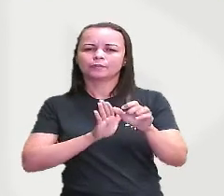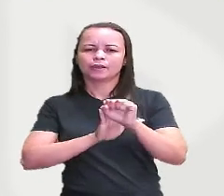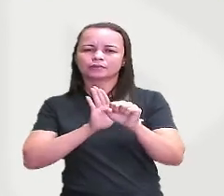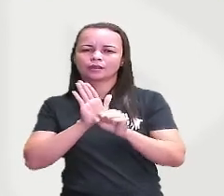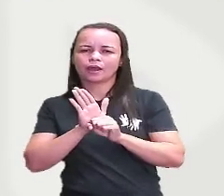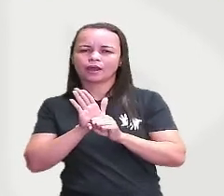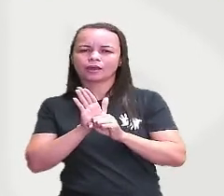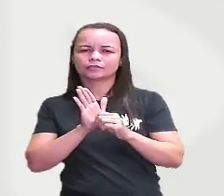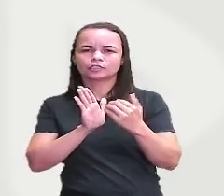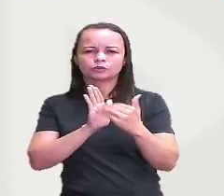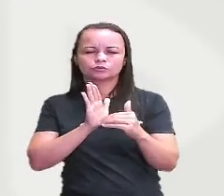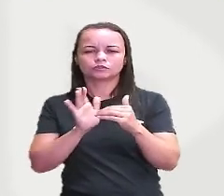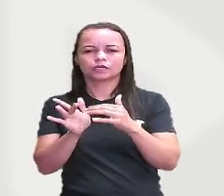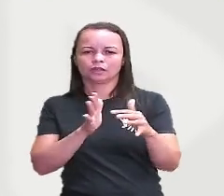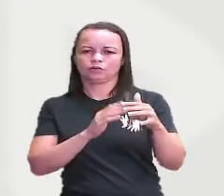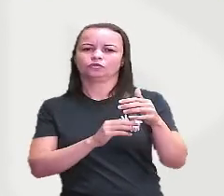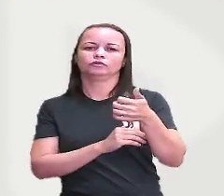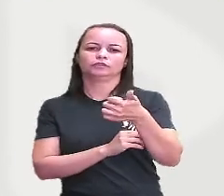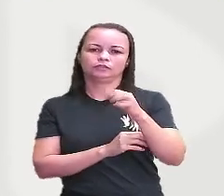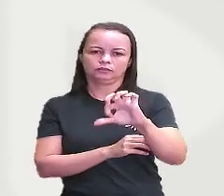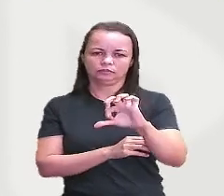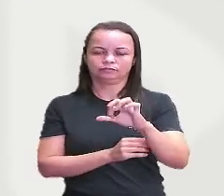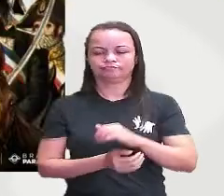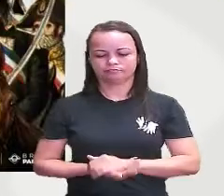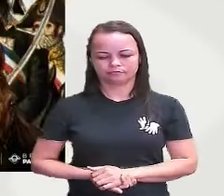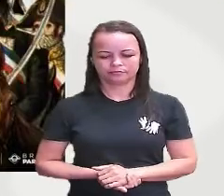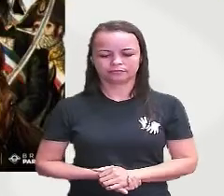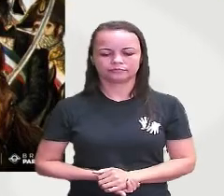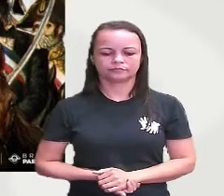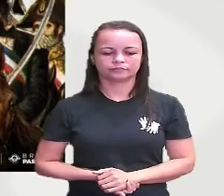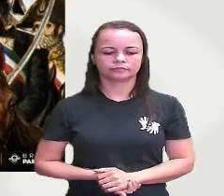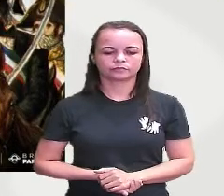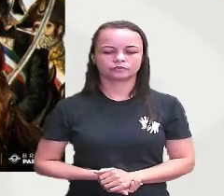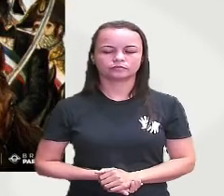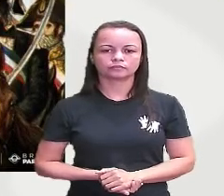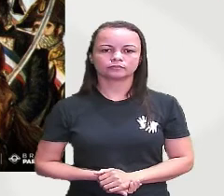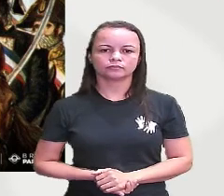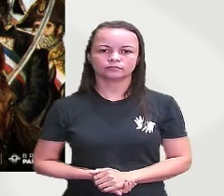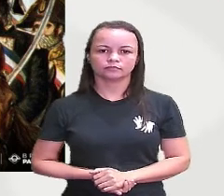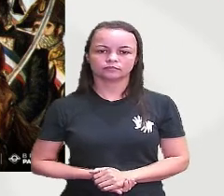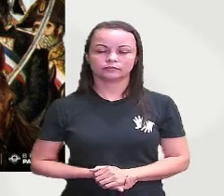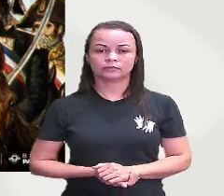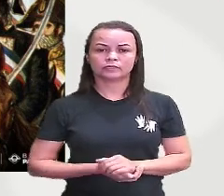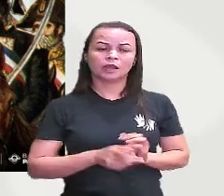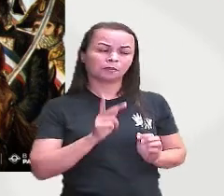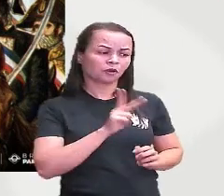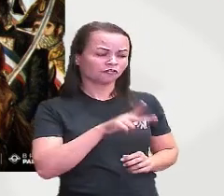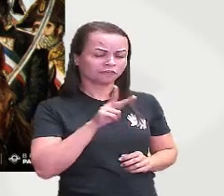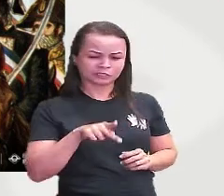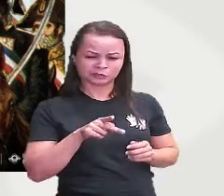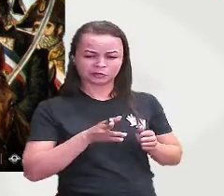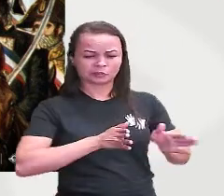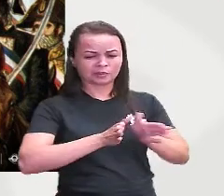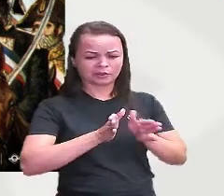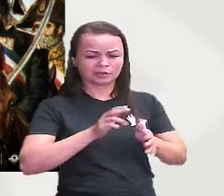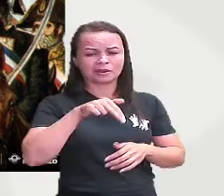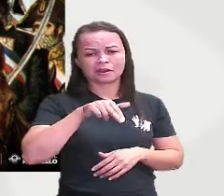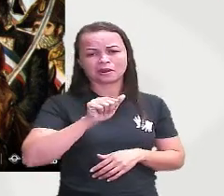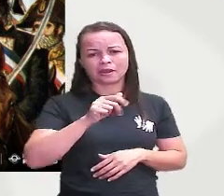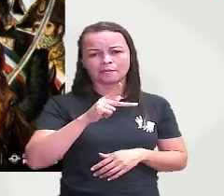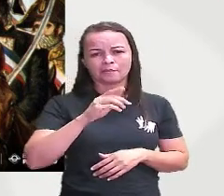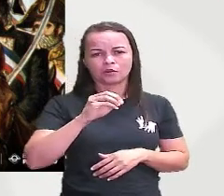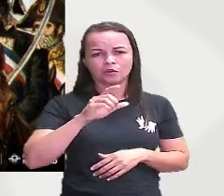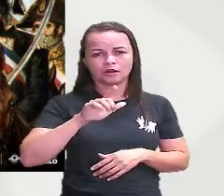do século XIX ok? então, professor, o que é o período Napoleônico?